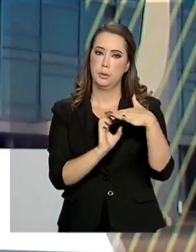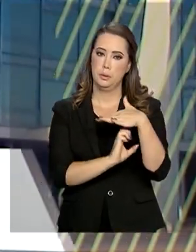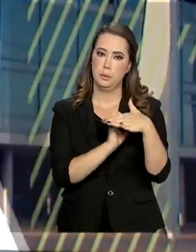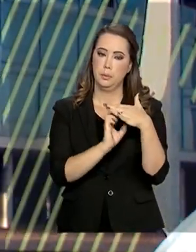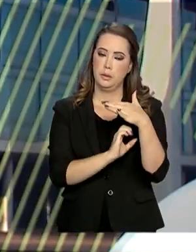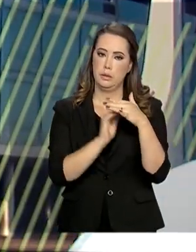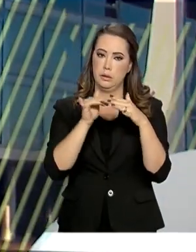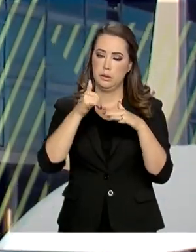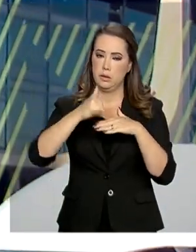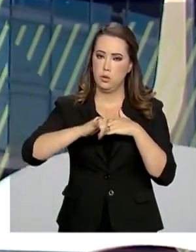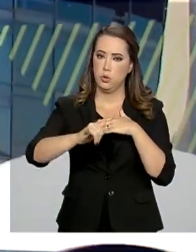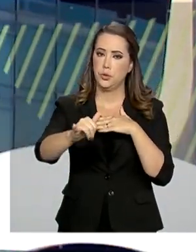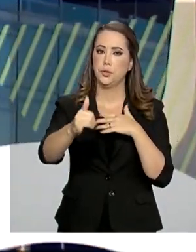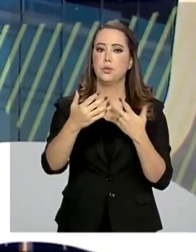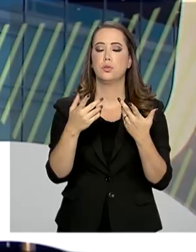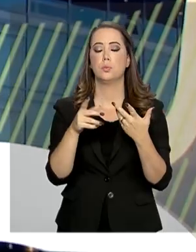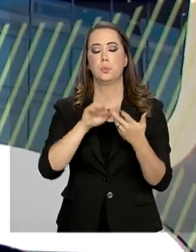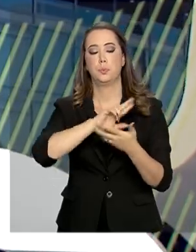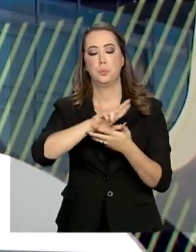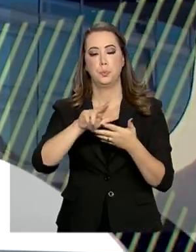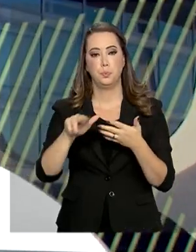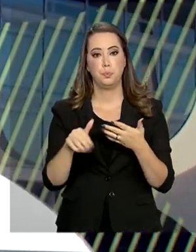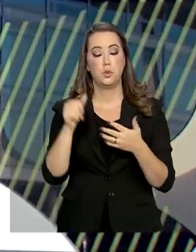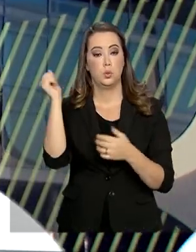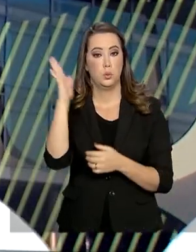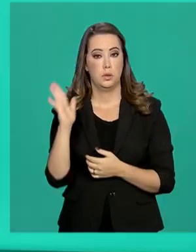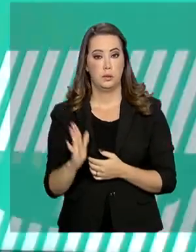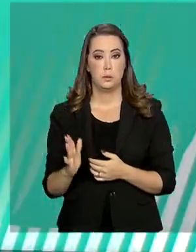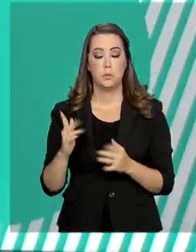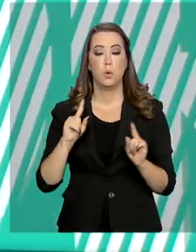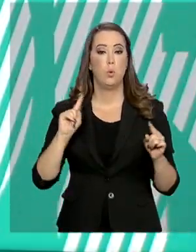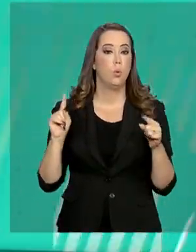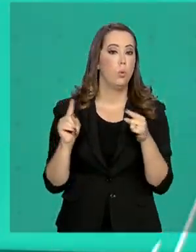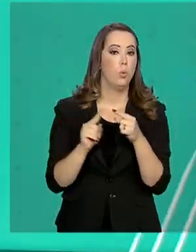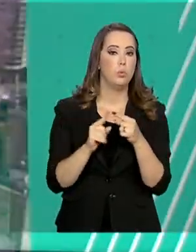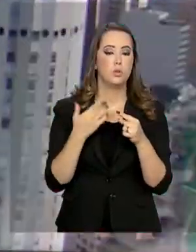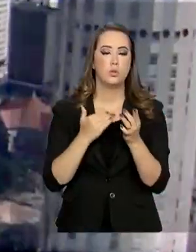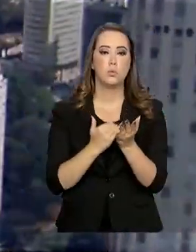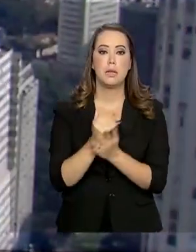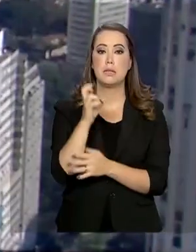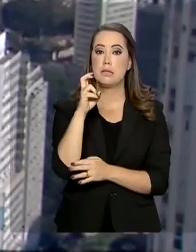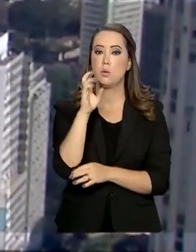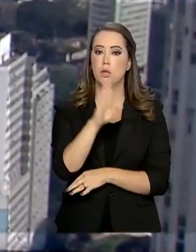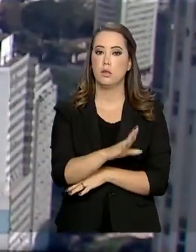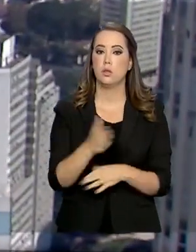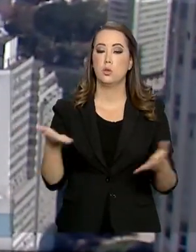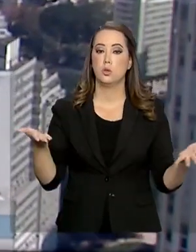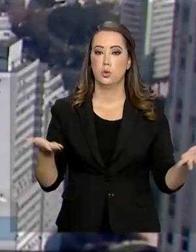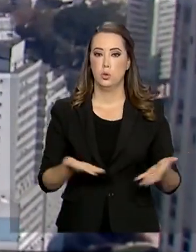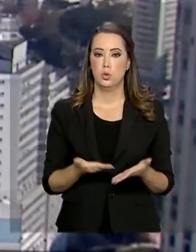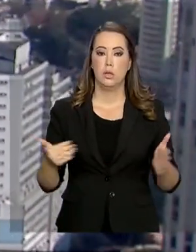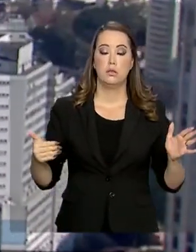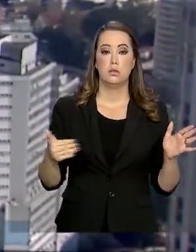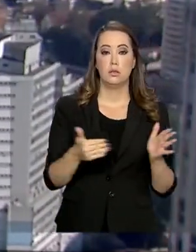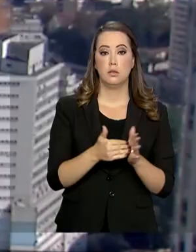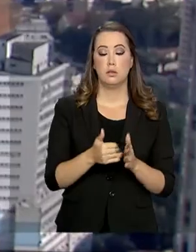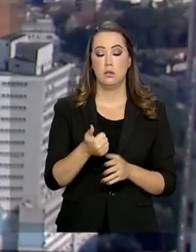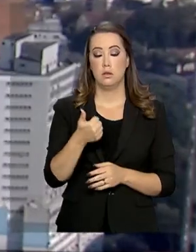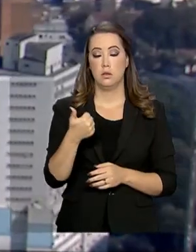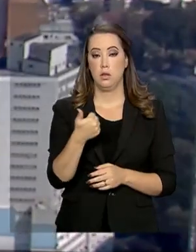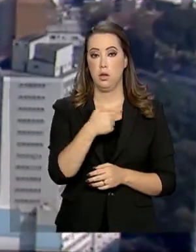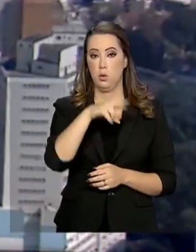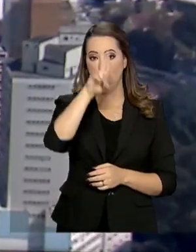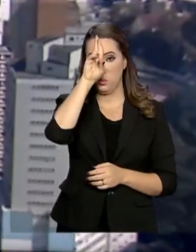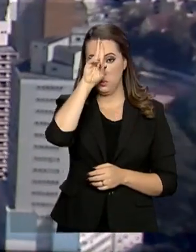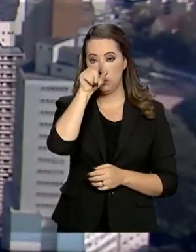de geração, transmissão e distribuição de energia. A medida entra em vigor a partir das 5 horas da tarde de hoje e vai até o meio